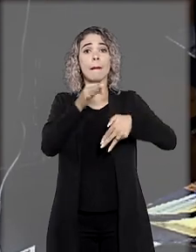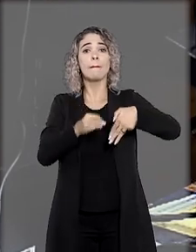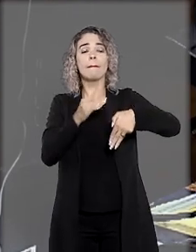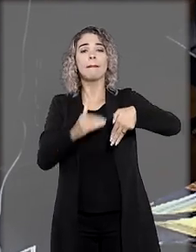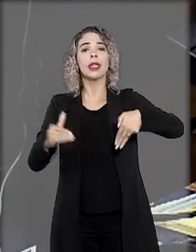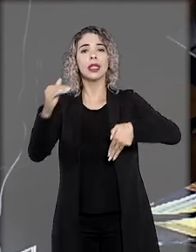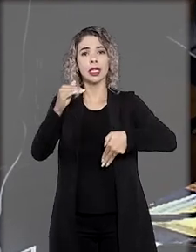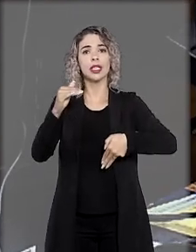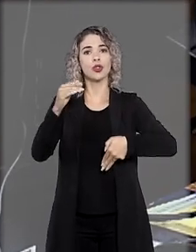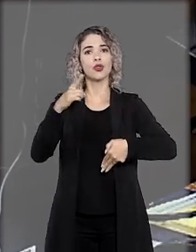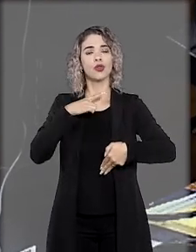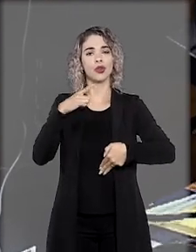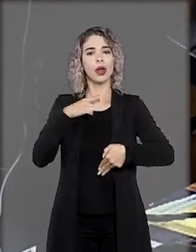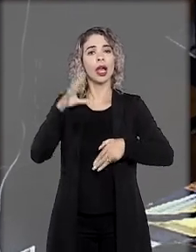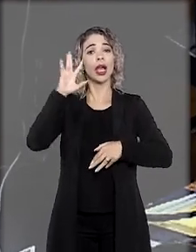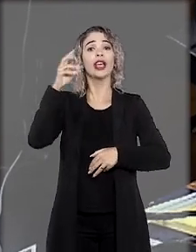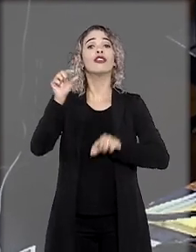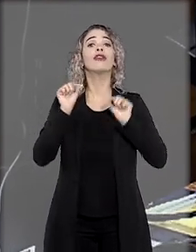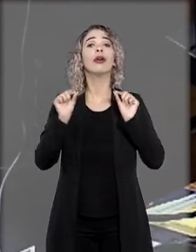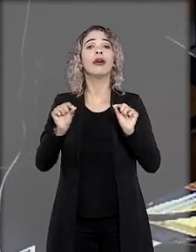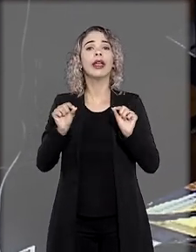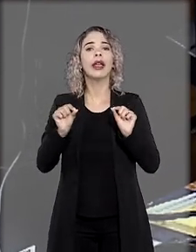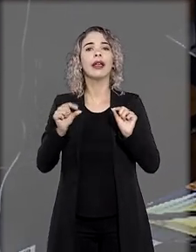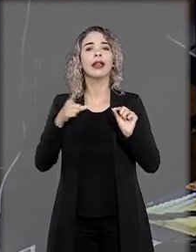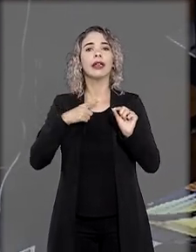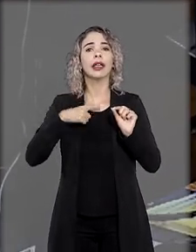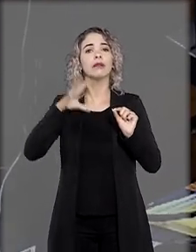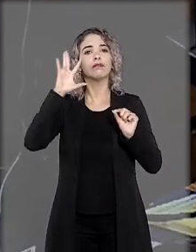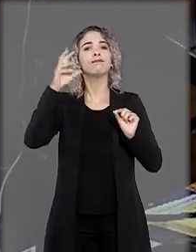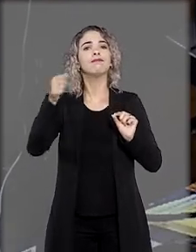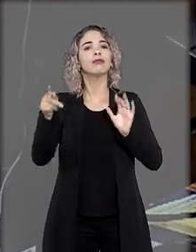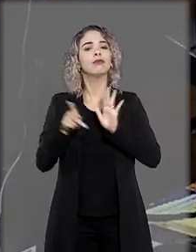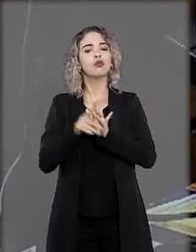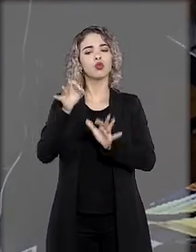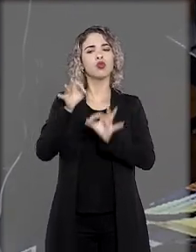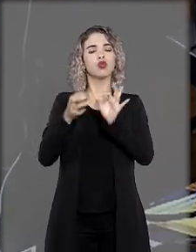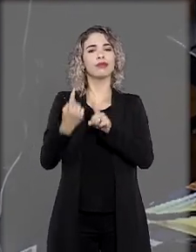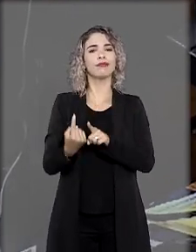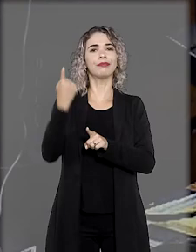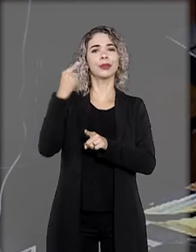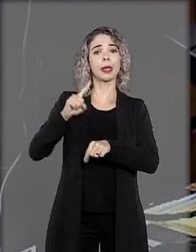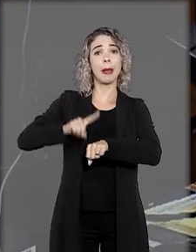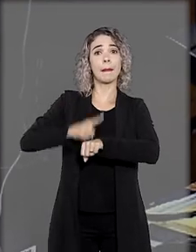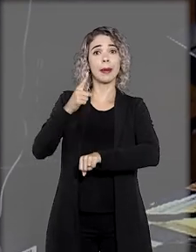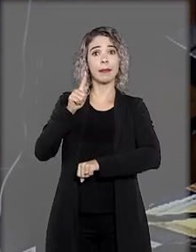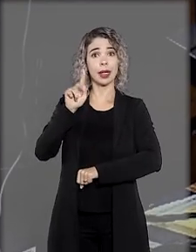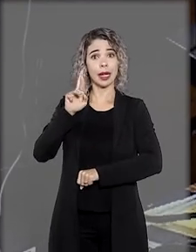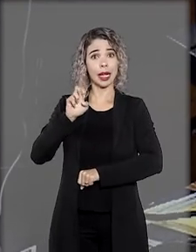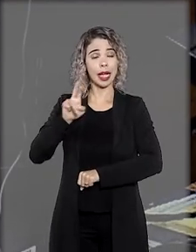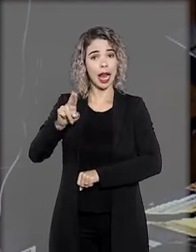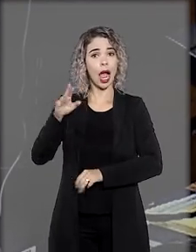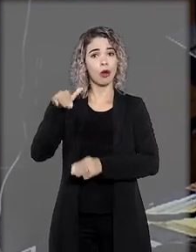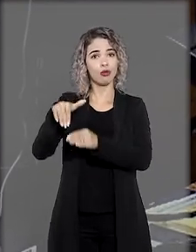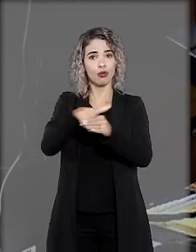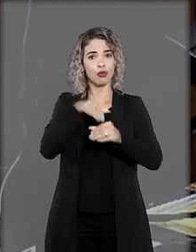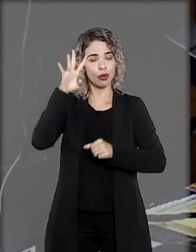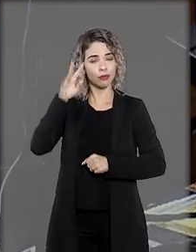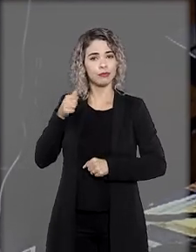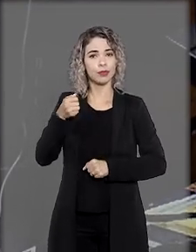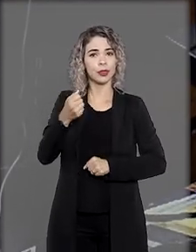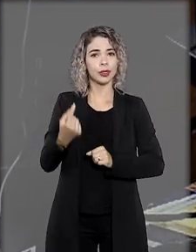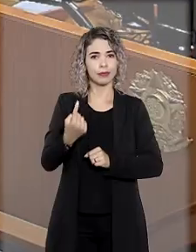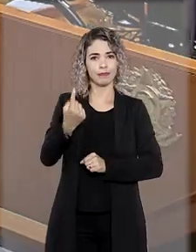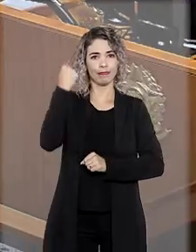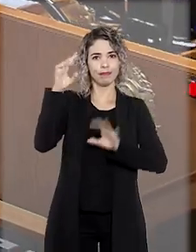o relator ministro Messode Azulay Neto concluiu que a decisão do juízo de primeiro grau e o acórdão do